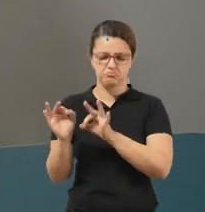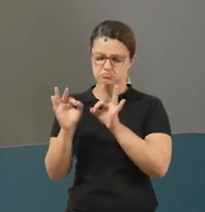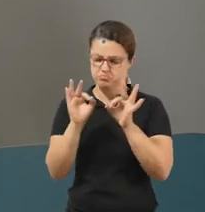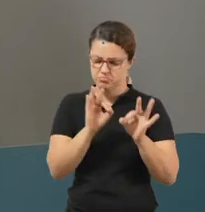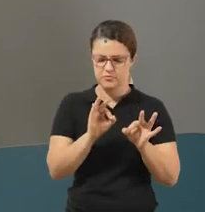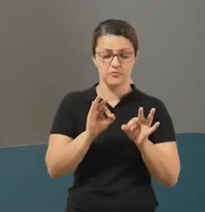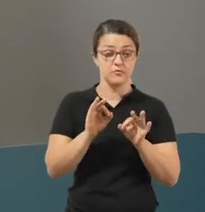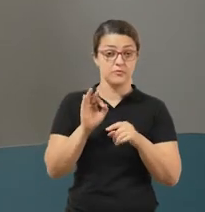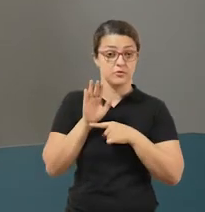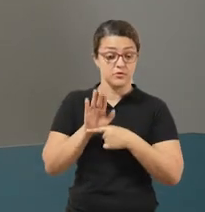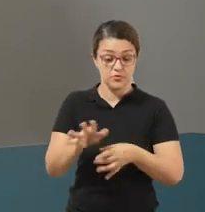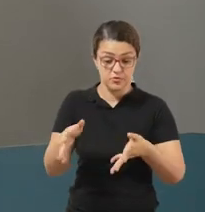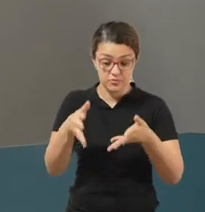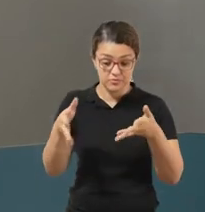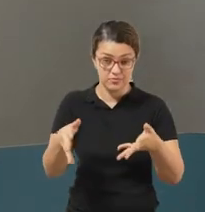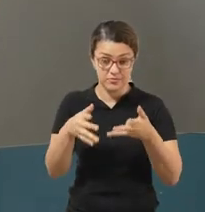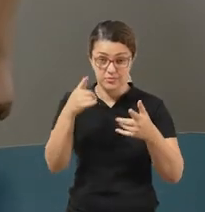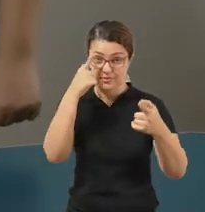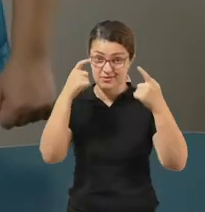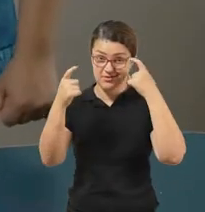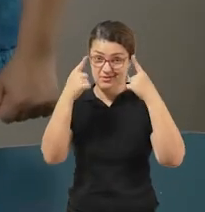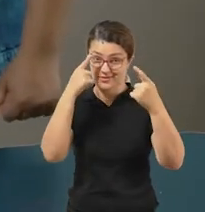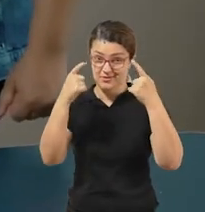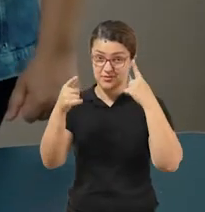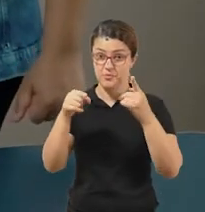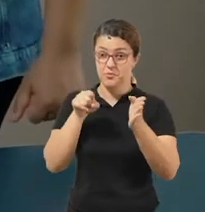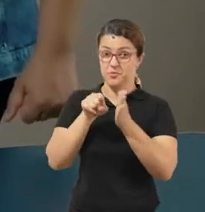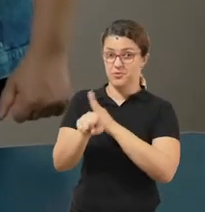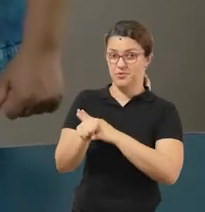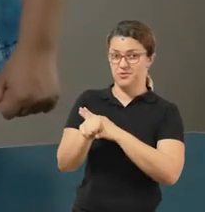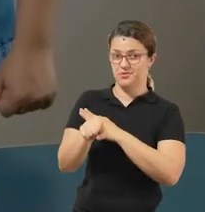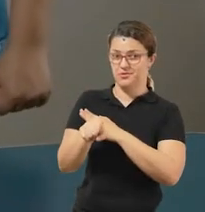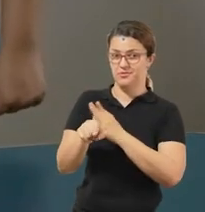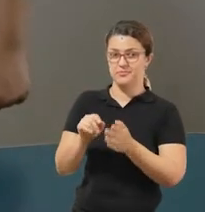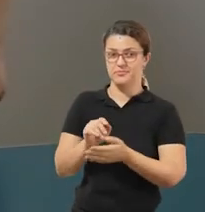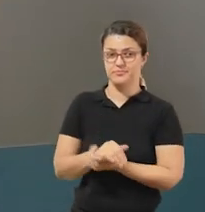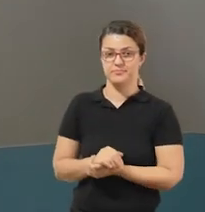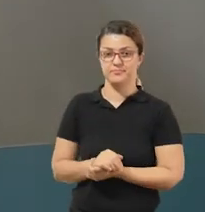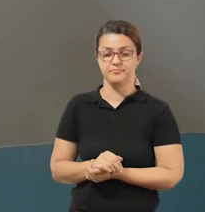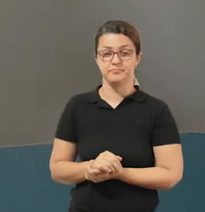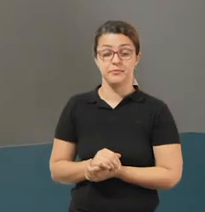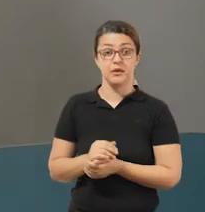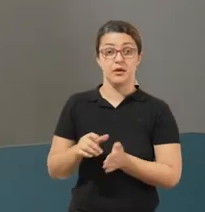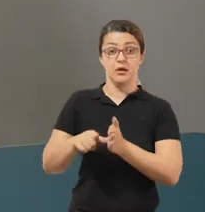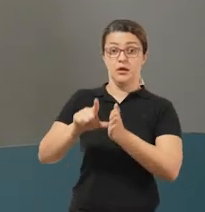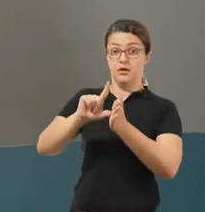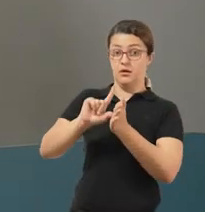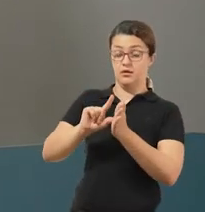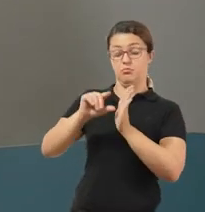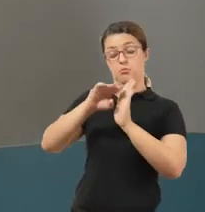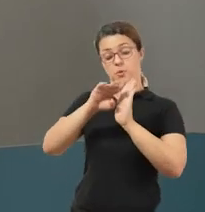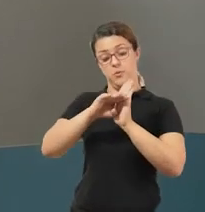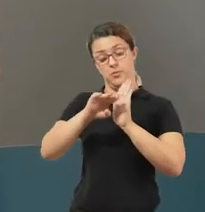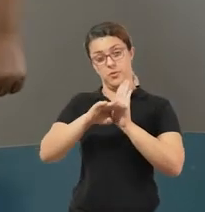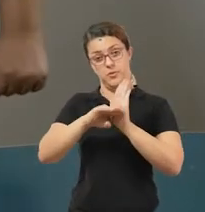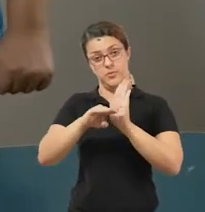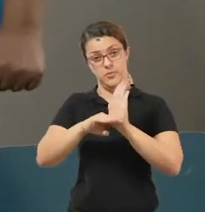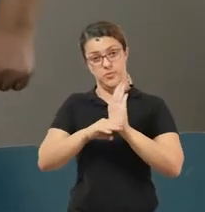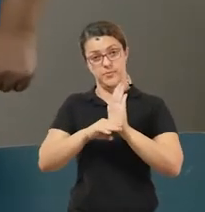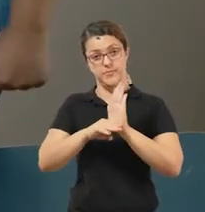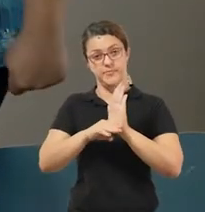elaborar um roteiro para entrevistar o Menino Azul. Mas antes de fazer um roteiro do Menino Azul,